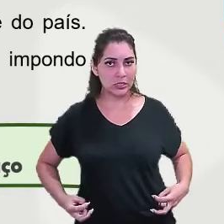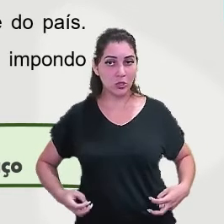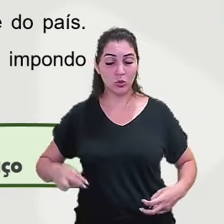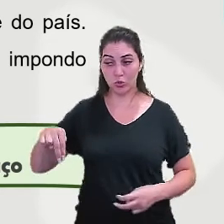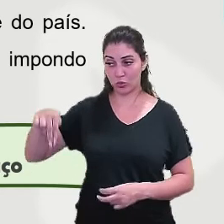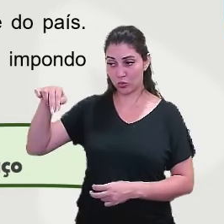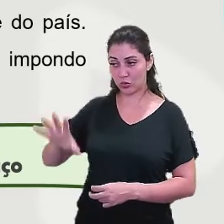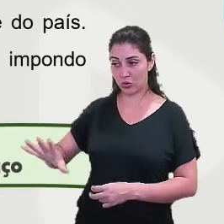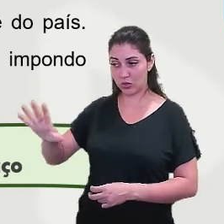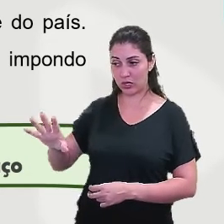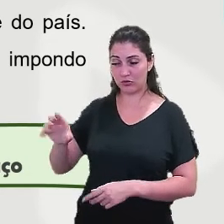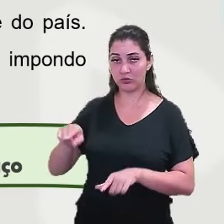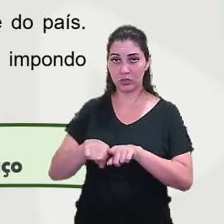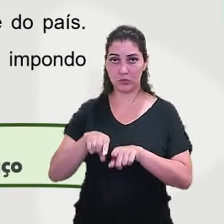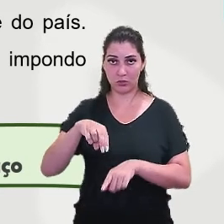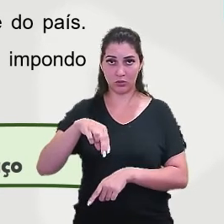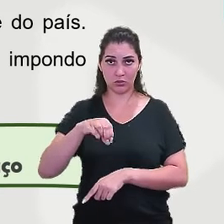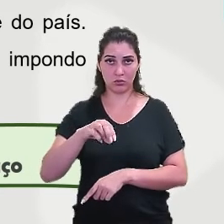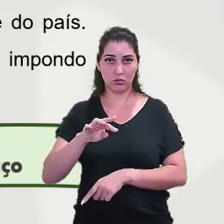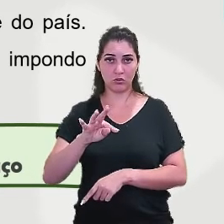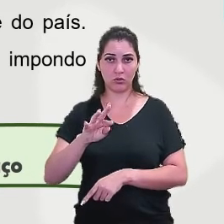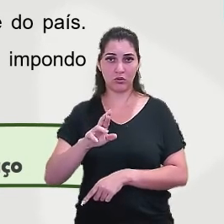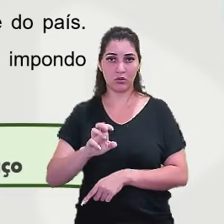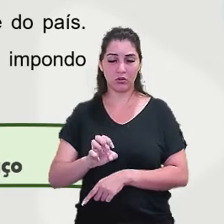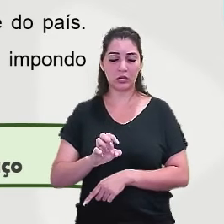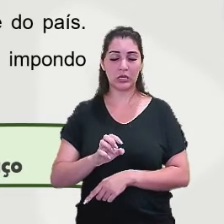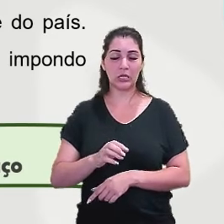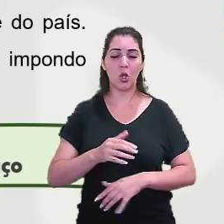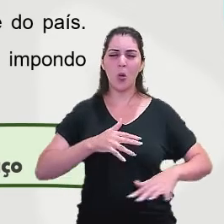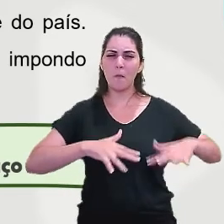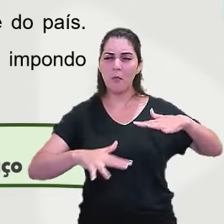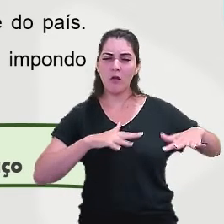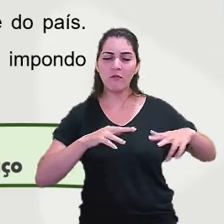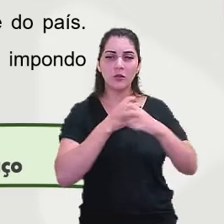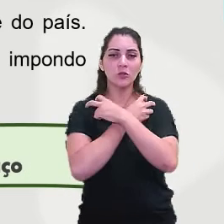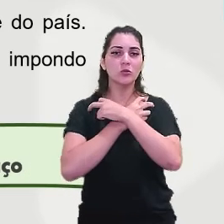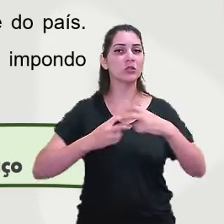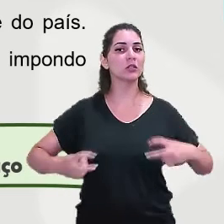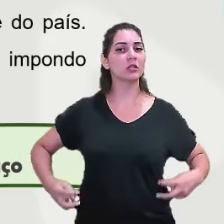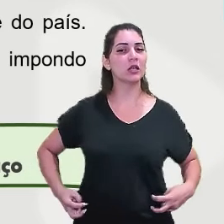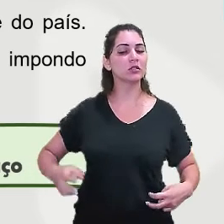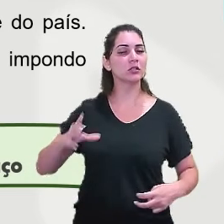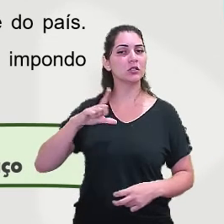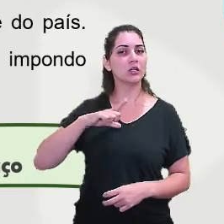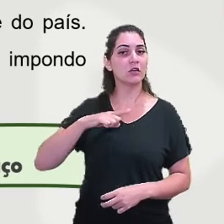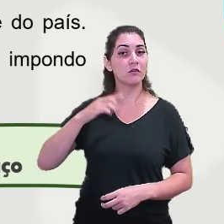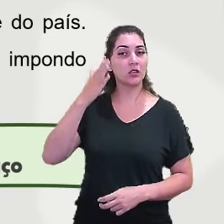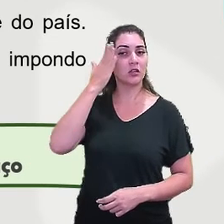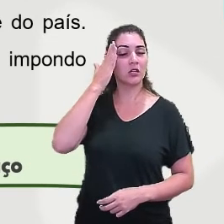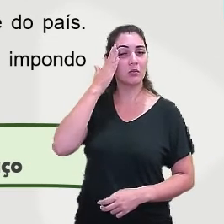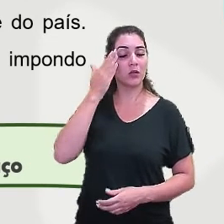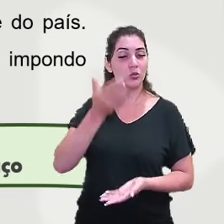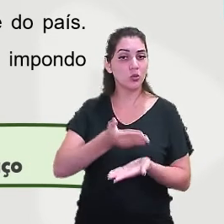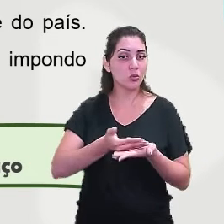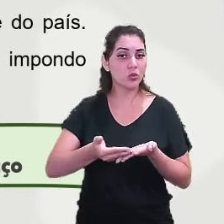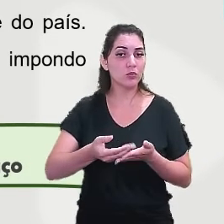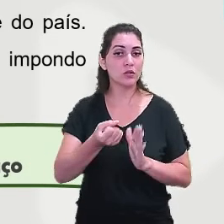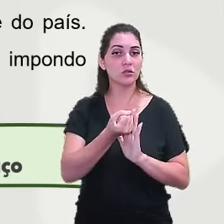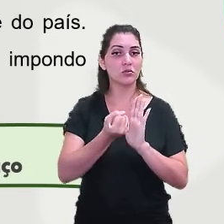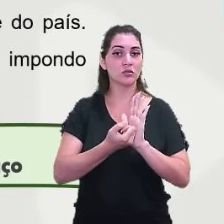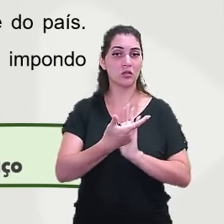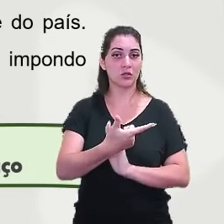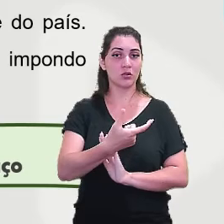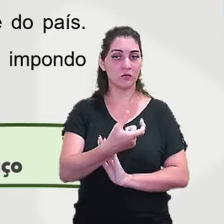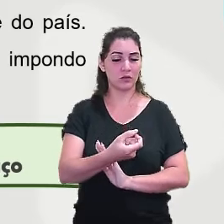No entanto, o movimento de cangaço adquiriu maior coerência e organização no início do século XX. Ele